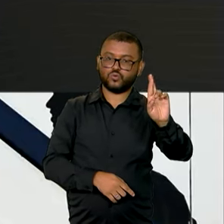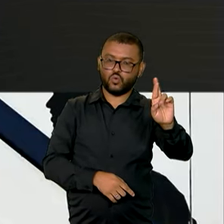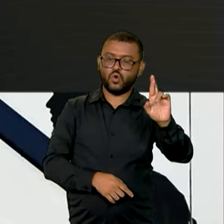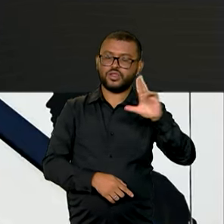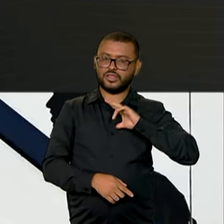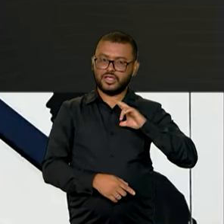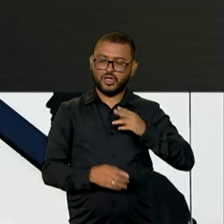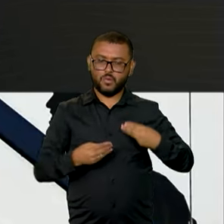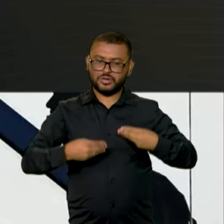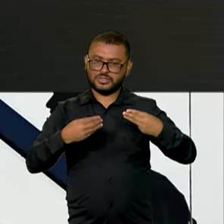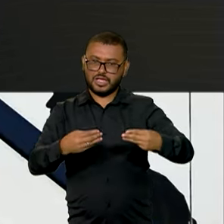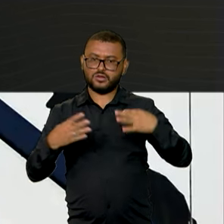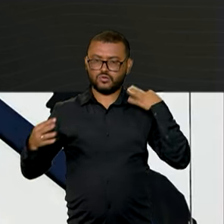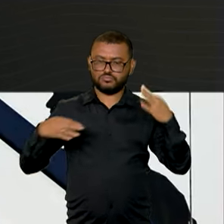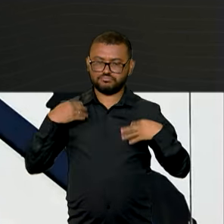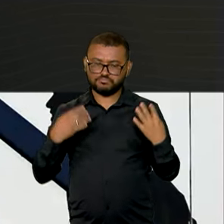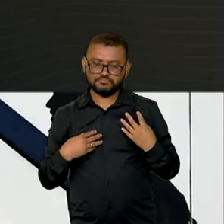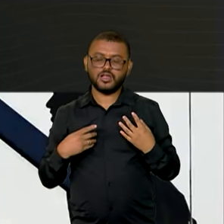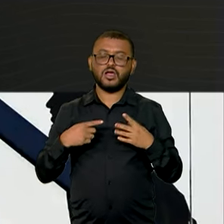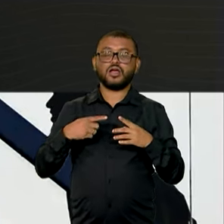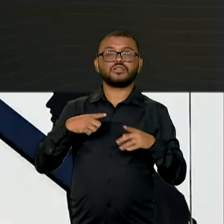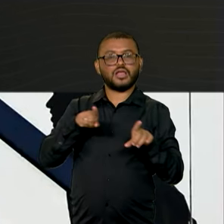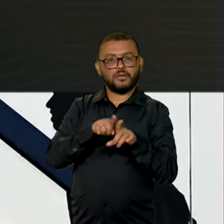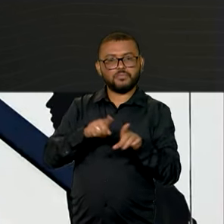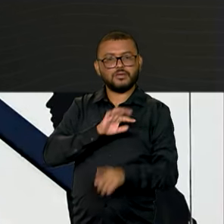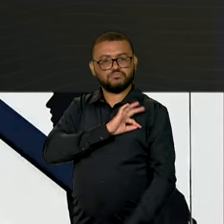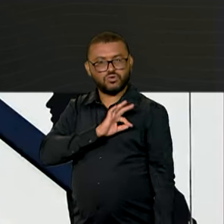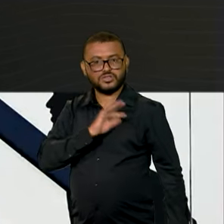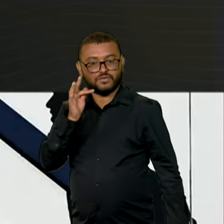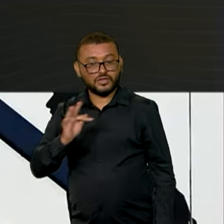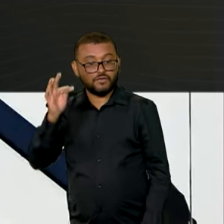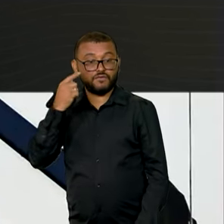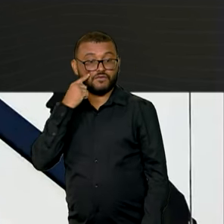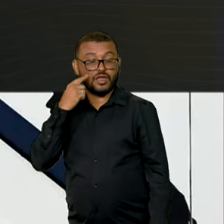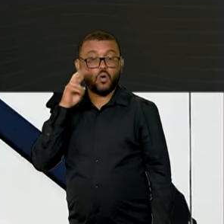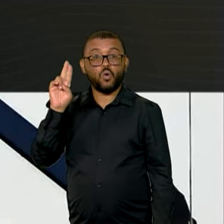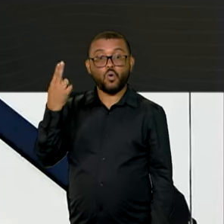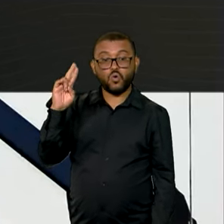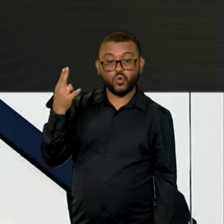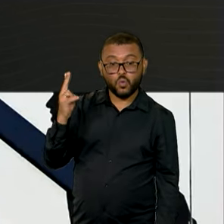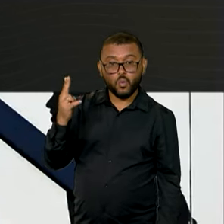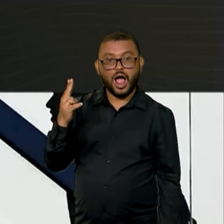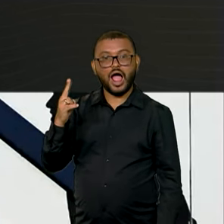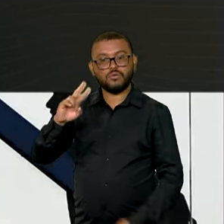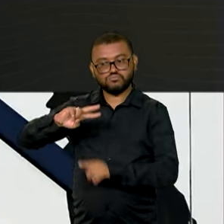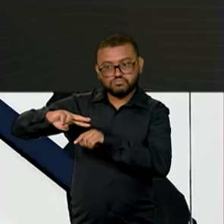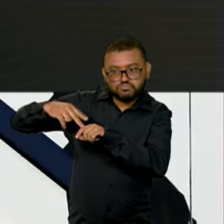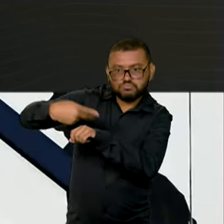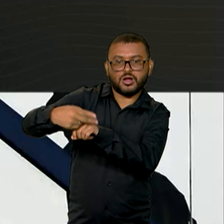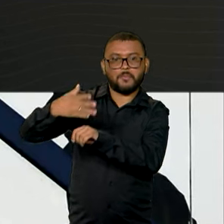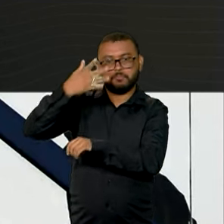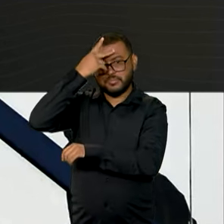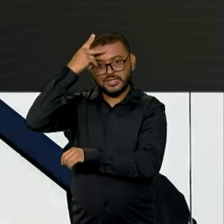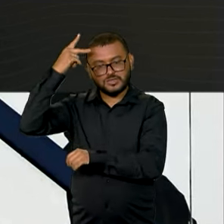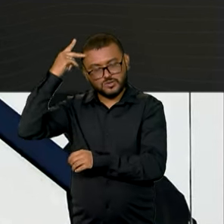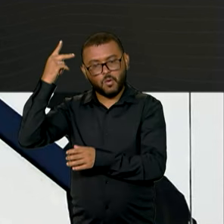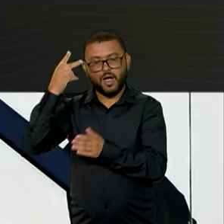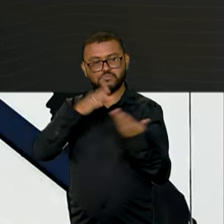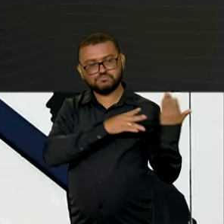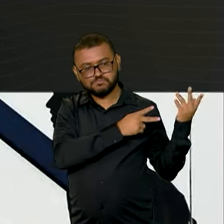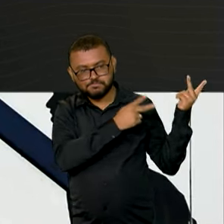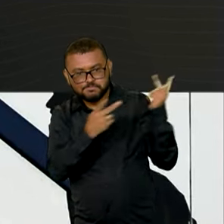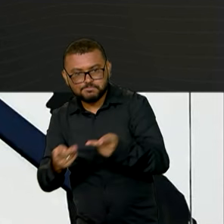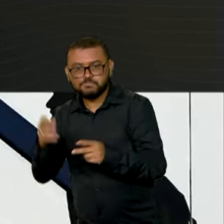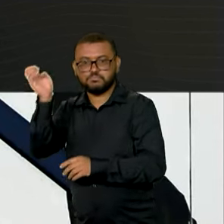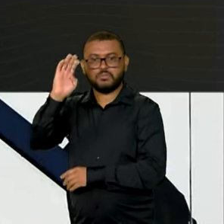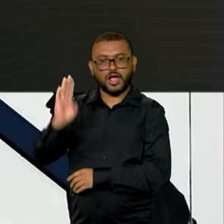e a Polícia Federal mostrou que o Uruguai e o Paraguai quase dobraram a emissão de turistas